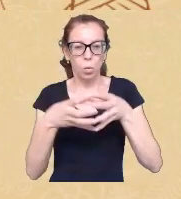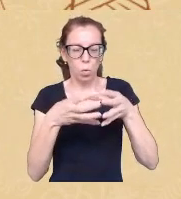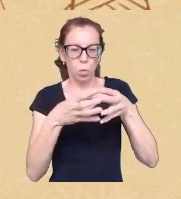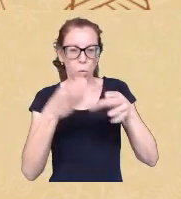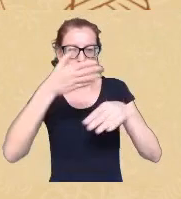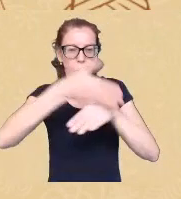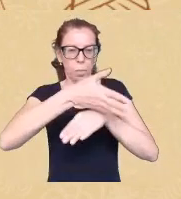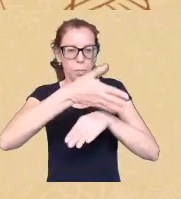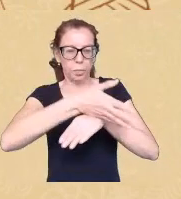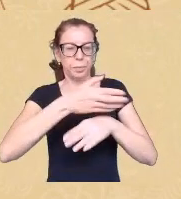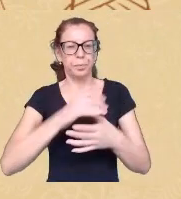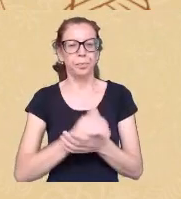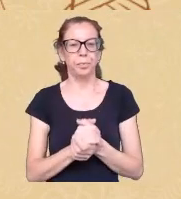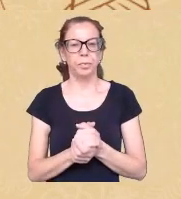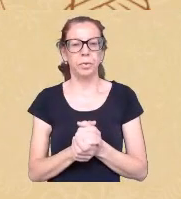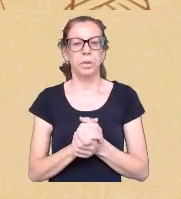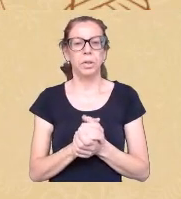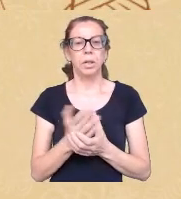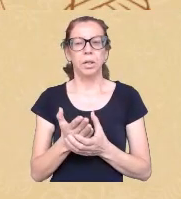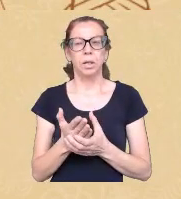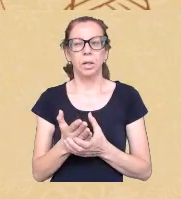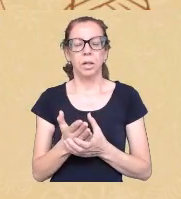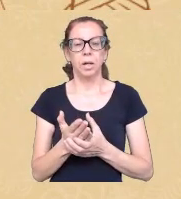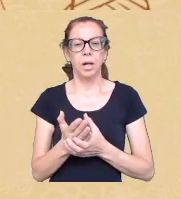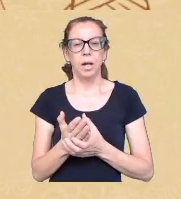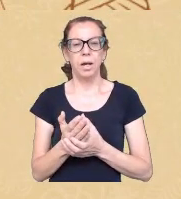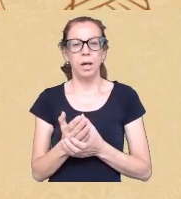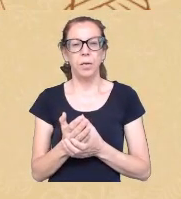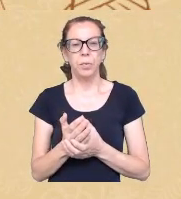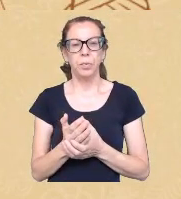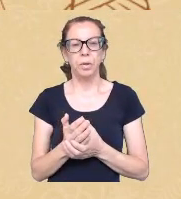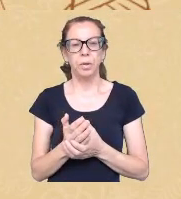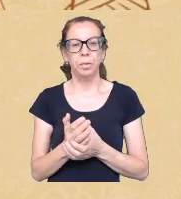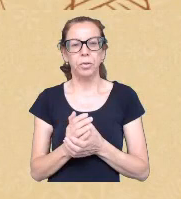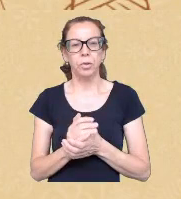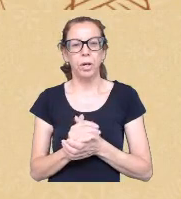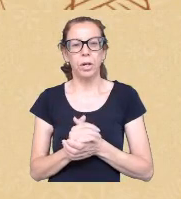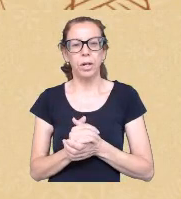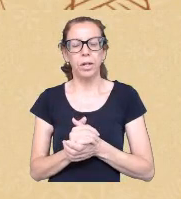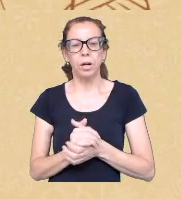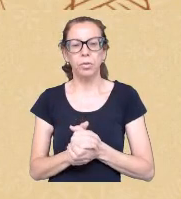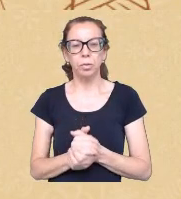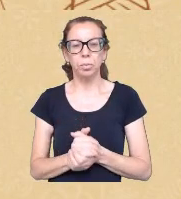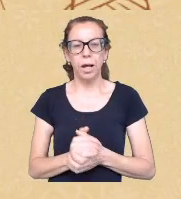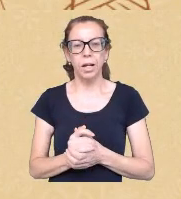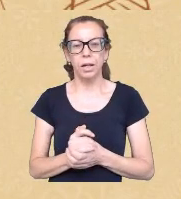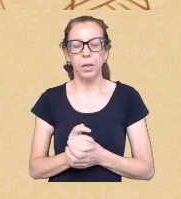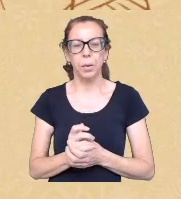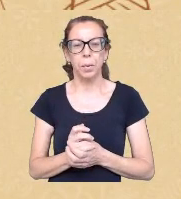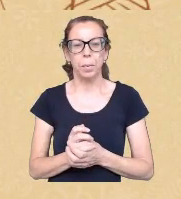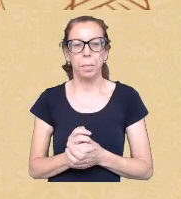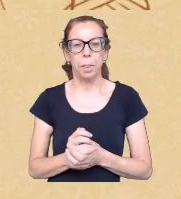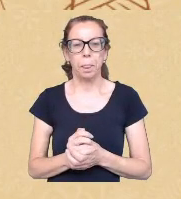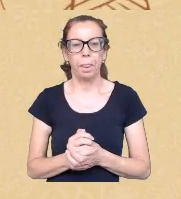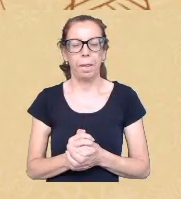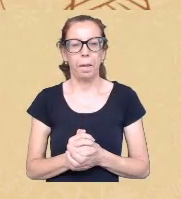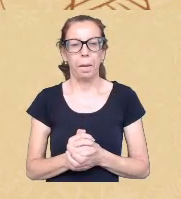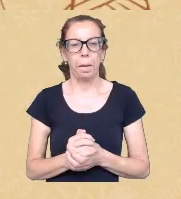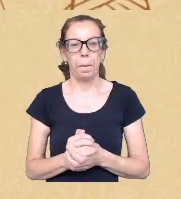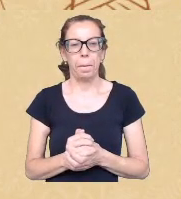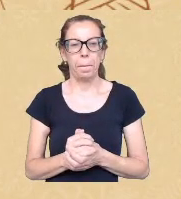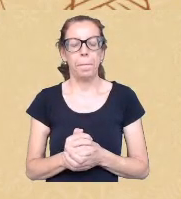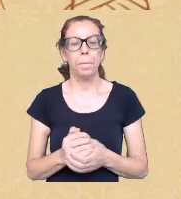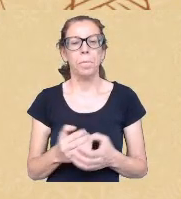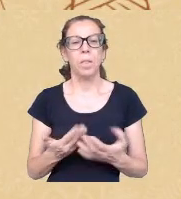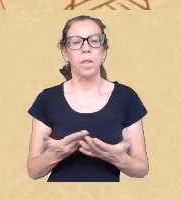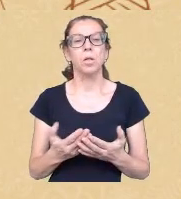da psicologia pensar esses corpos dissonantes esses corpos negros esses corpos indígenas esses